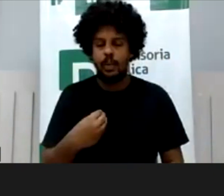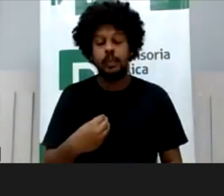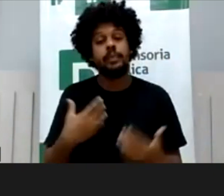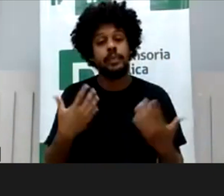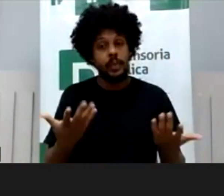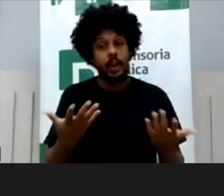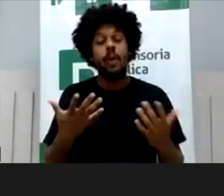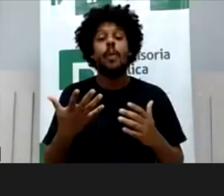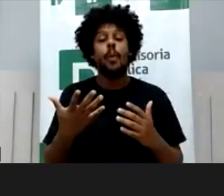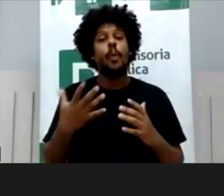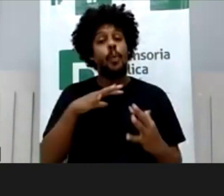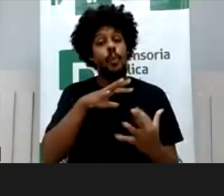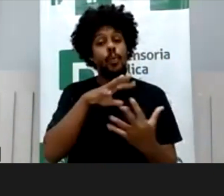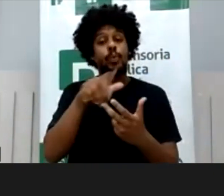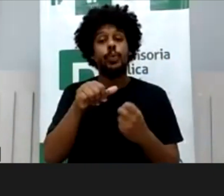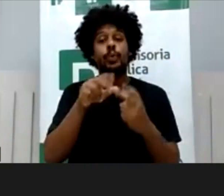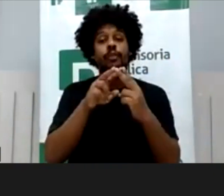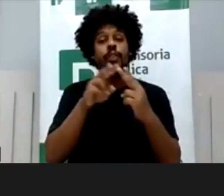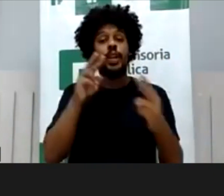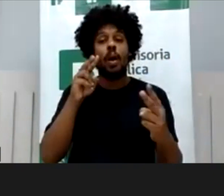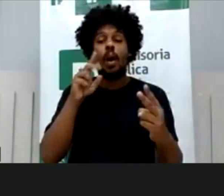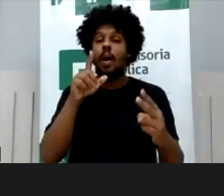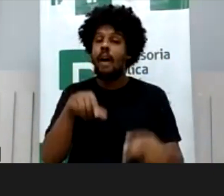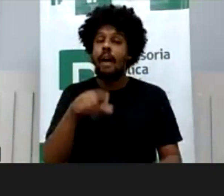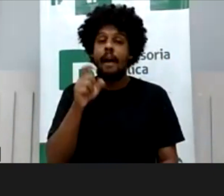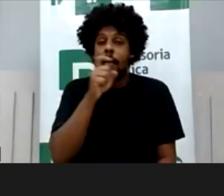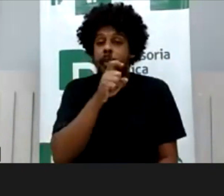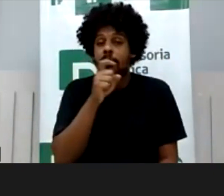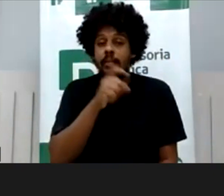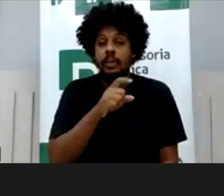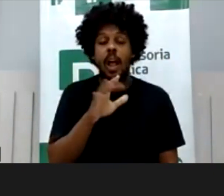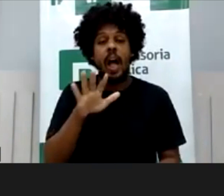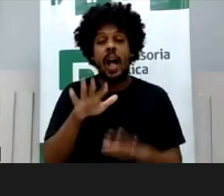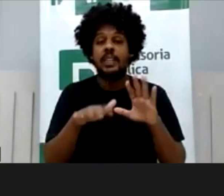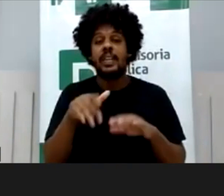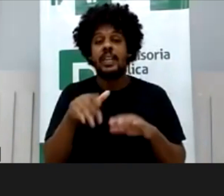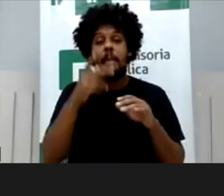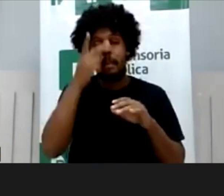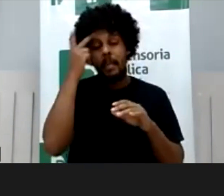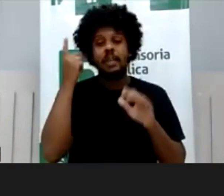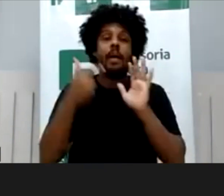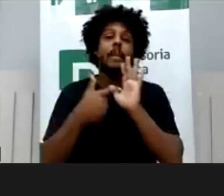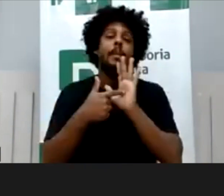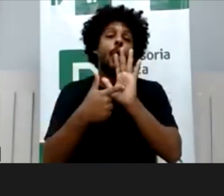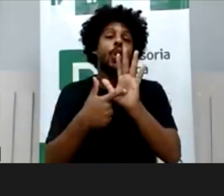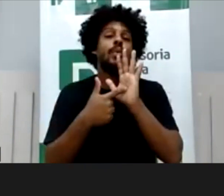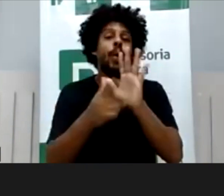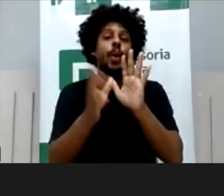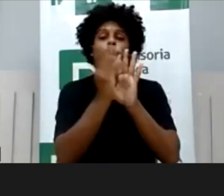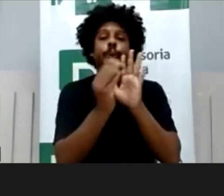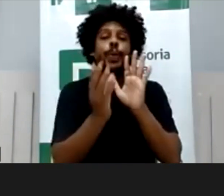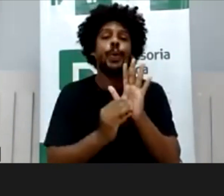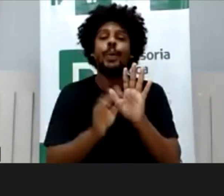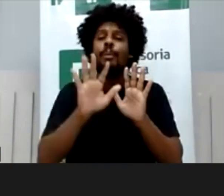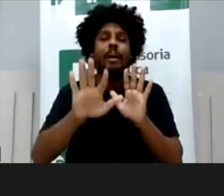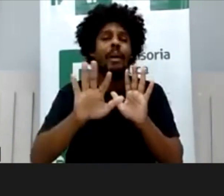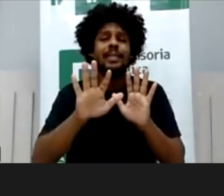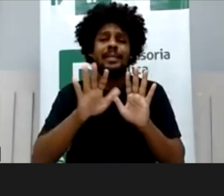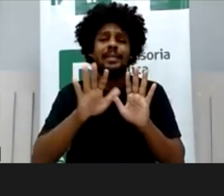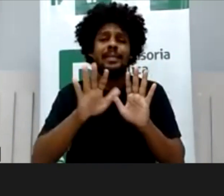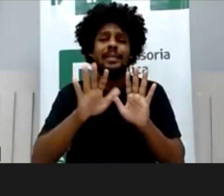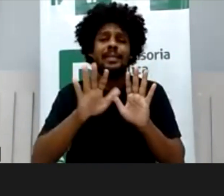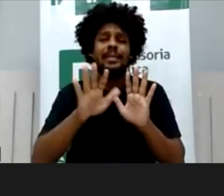mentira, né? É uma falácia. As pessoas vendem uma verdade que não existe, né? No mundo virtual e acaba